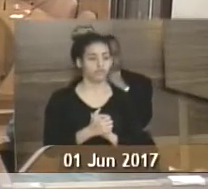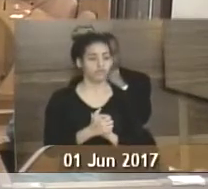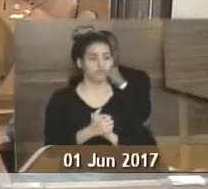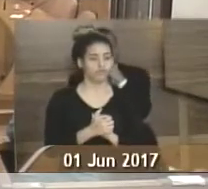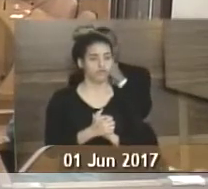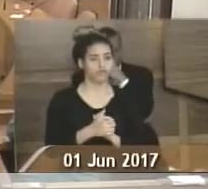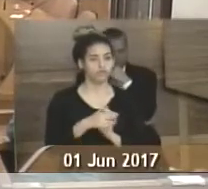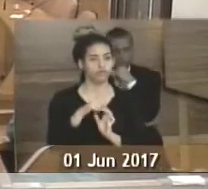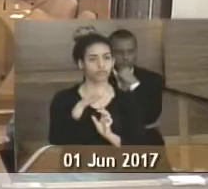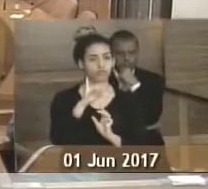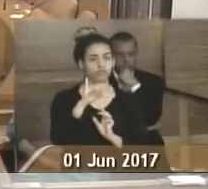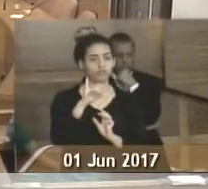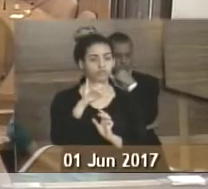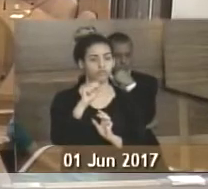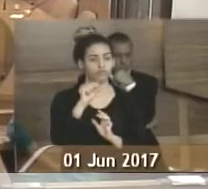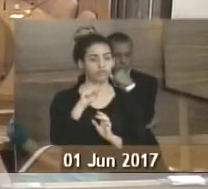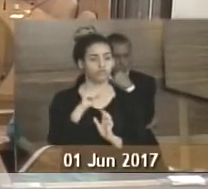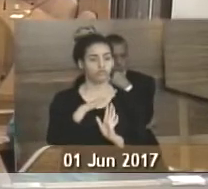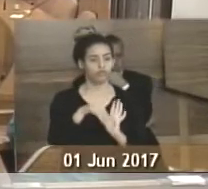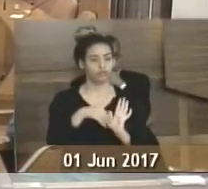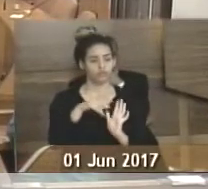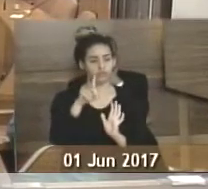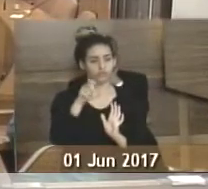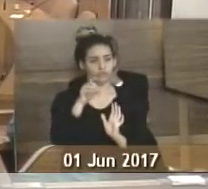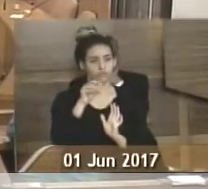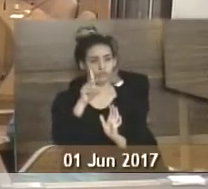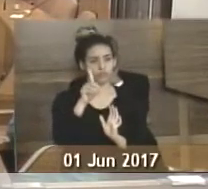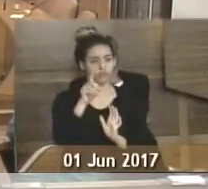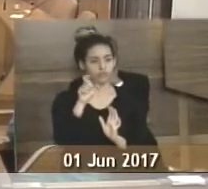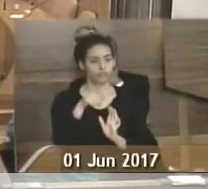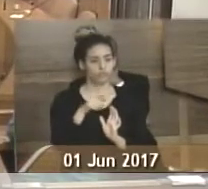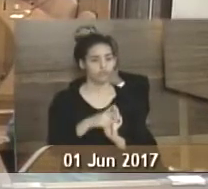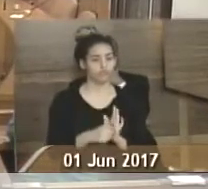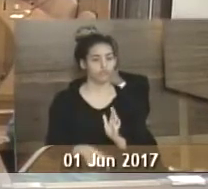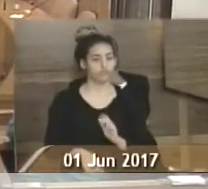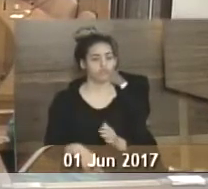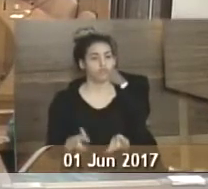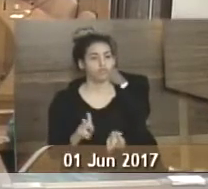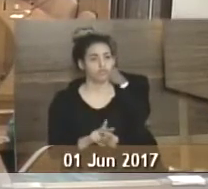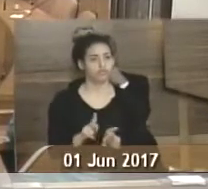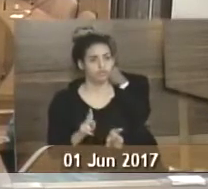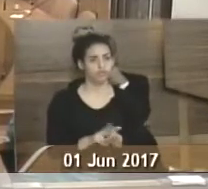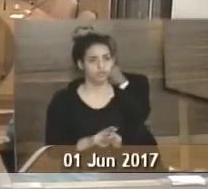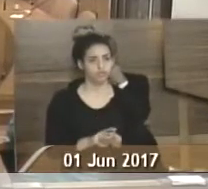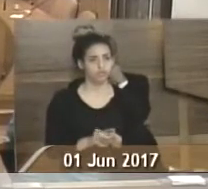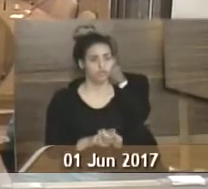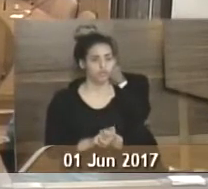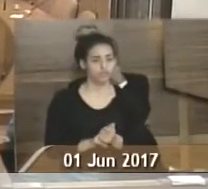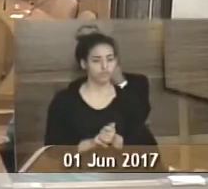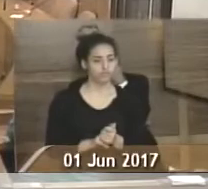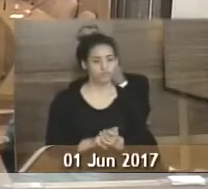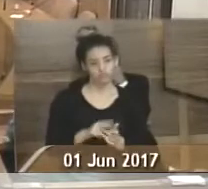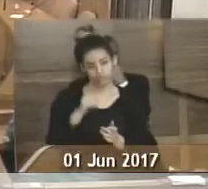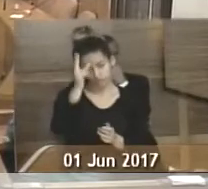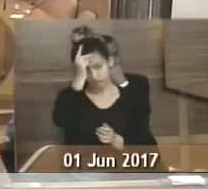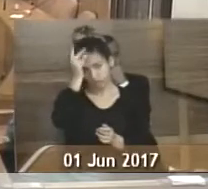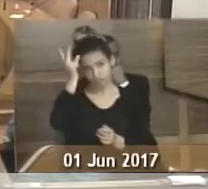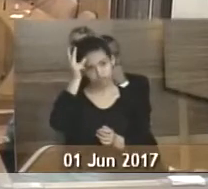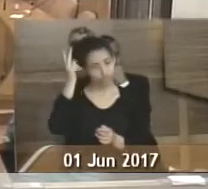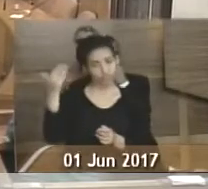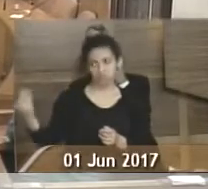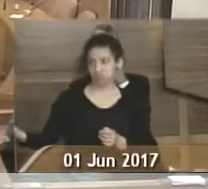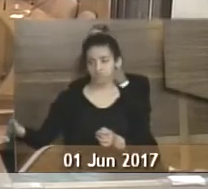o Luiz Eduardo, Chodo, a todos os funcionários, que mesmo a prefeitura não